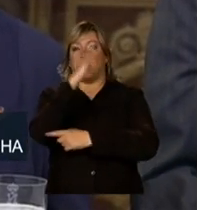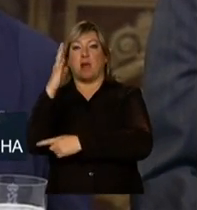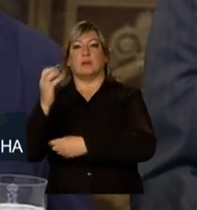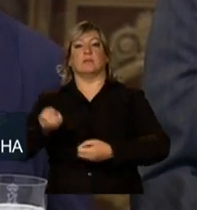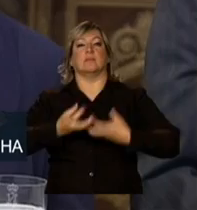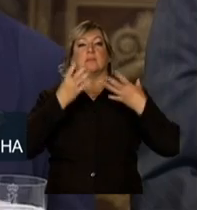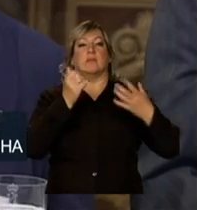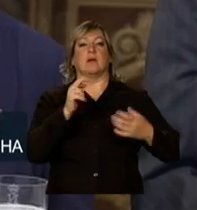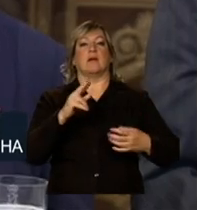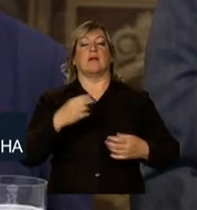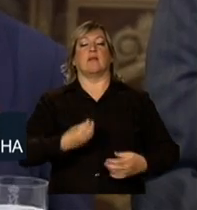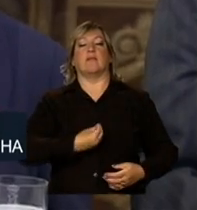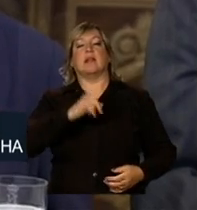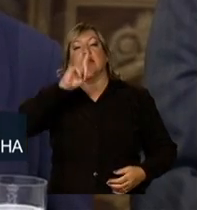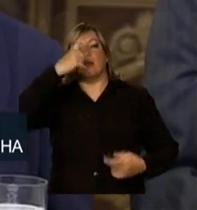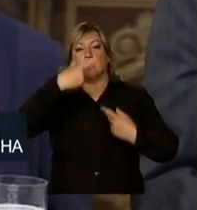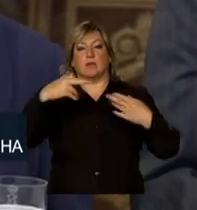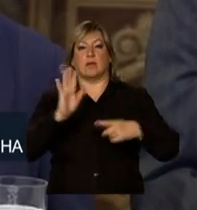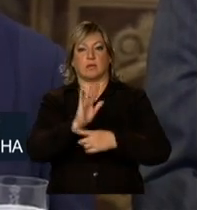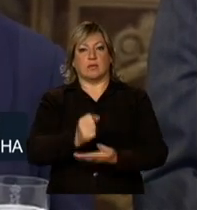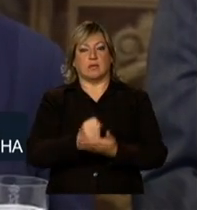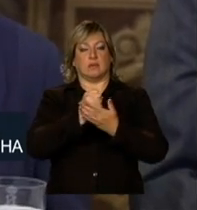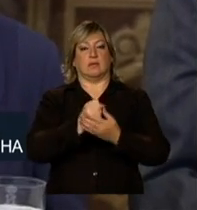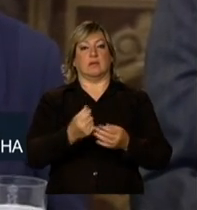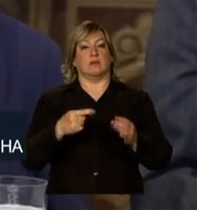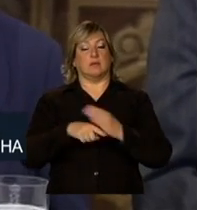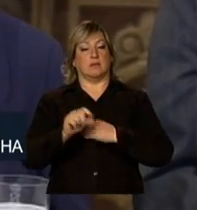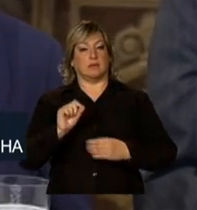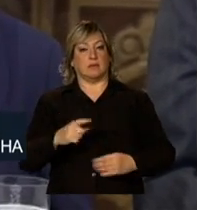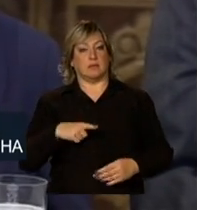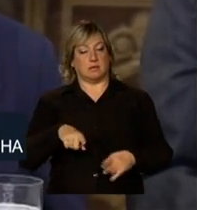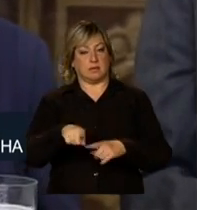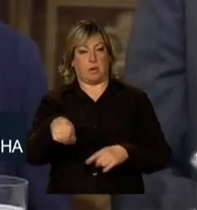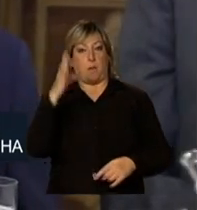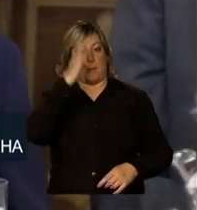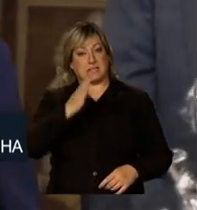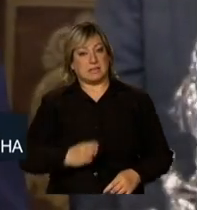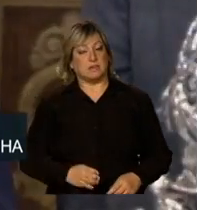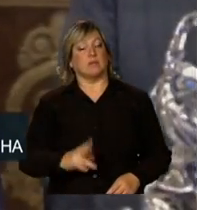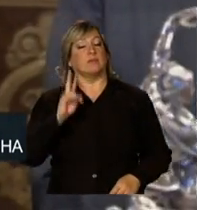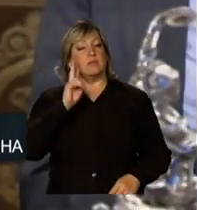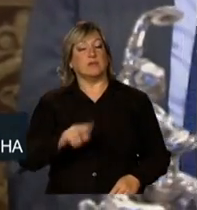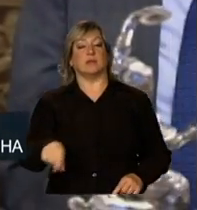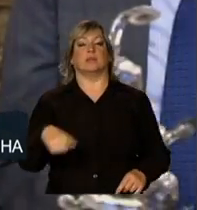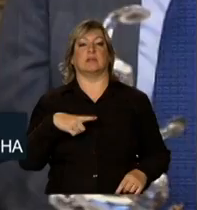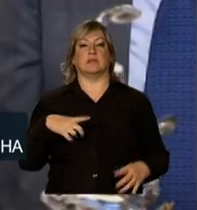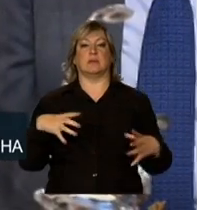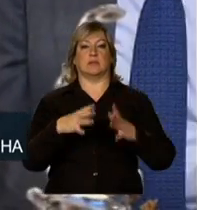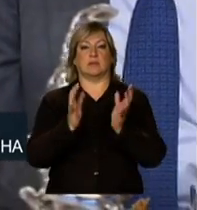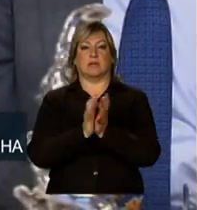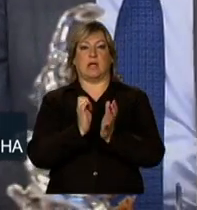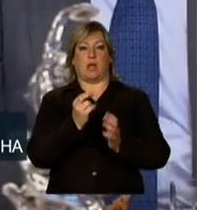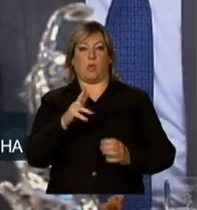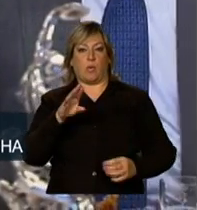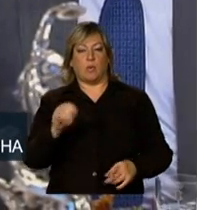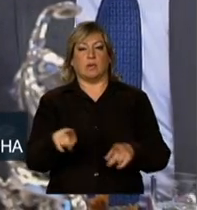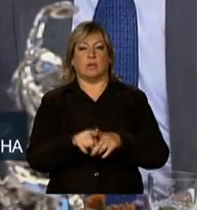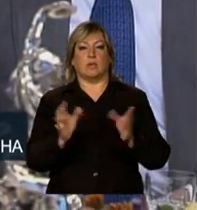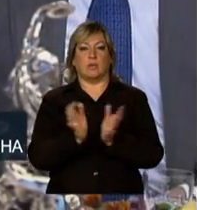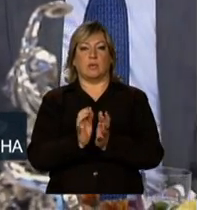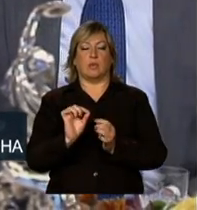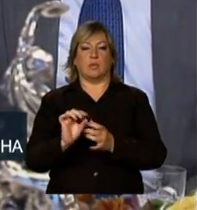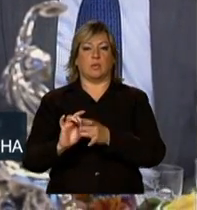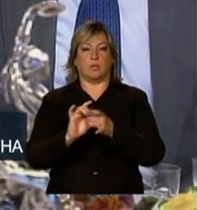Majestade, o Brasil viu, na criação da União Europeia e do Euro, e no surgimento do moderno Estado de bem-estar social,